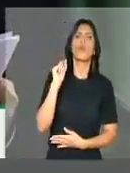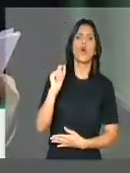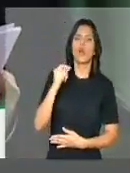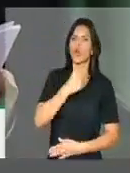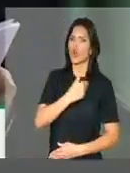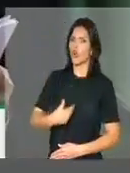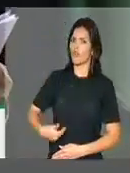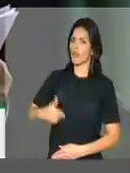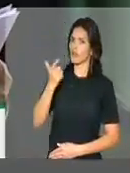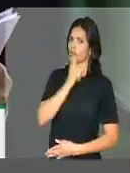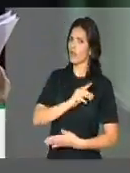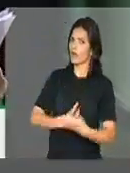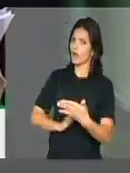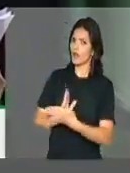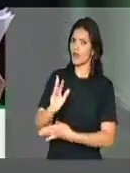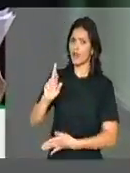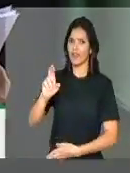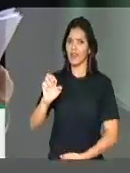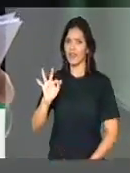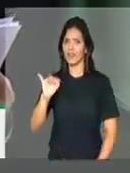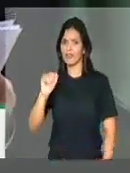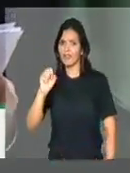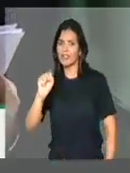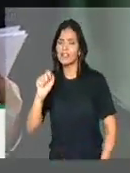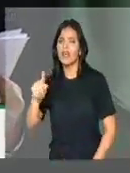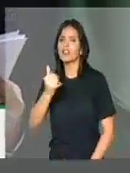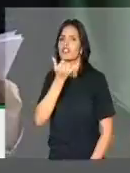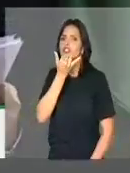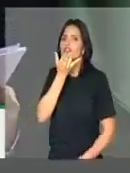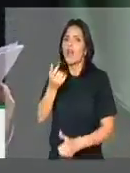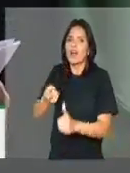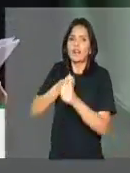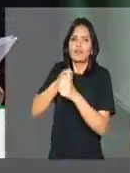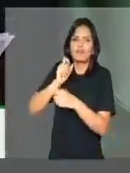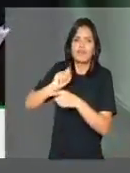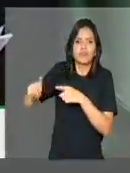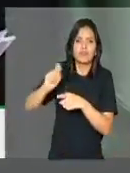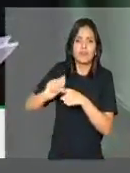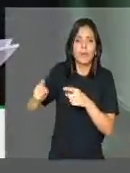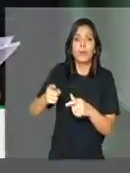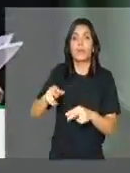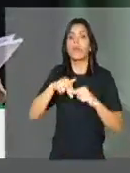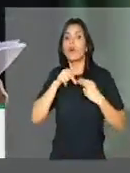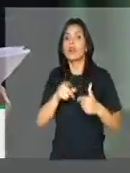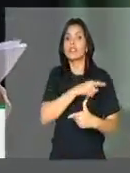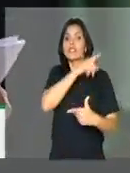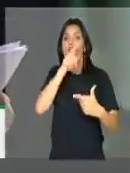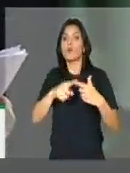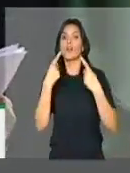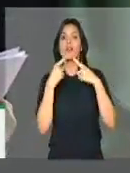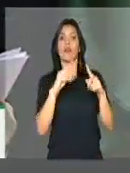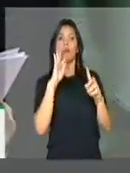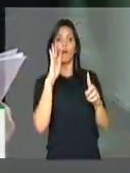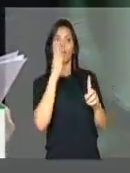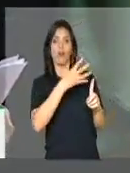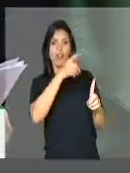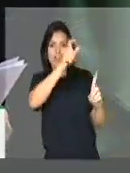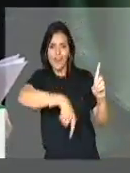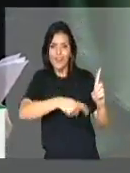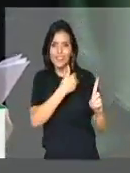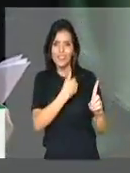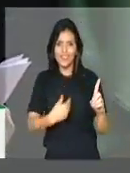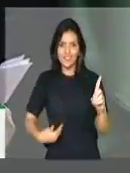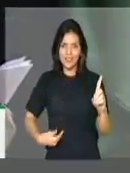conseguiu aprovar o refis para que a segunda denúncia do Temer não fosse